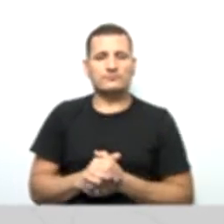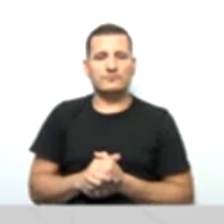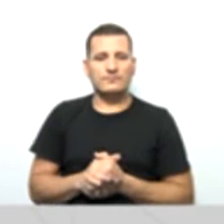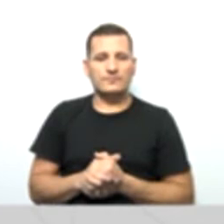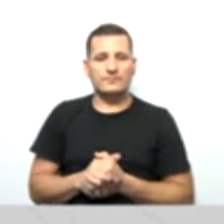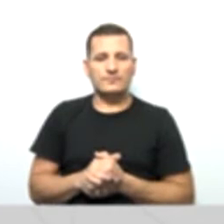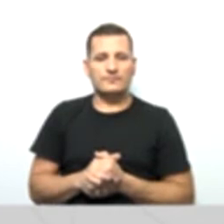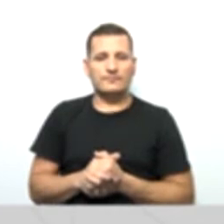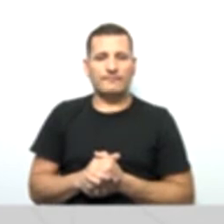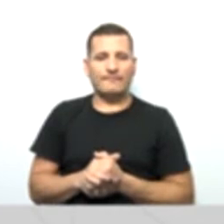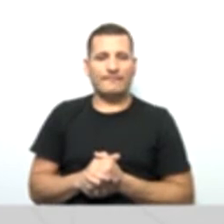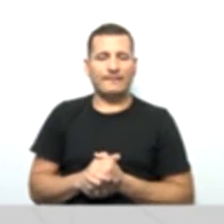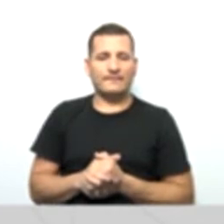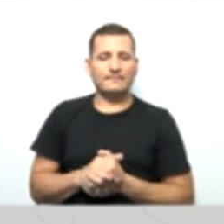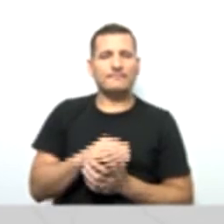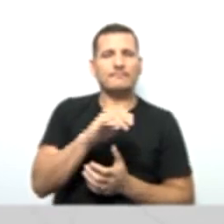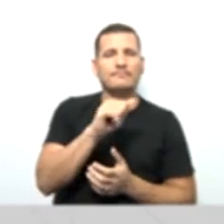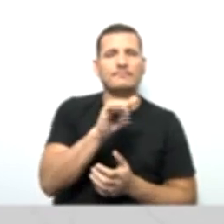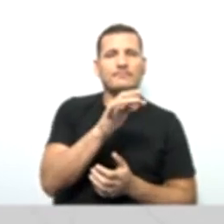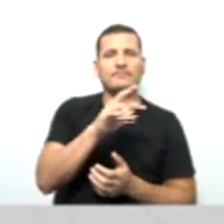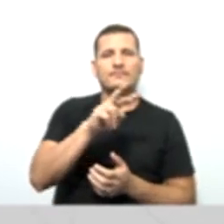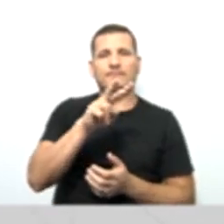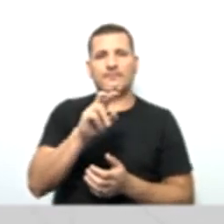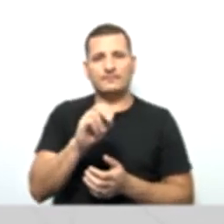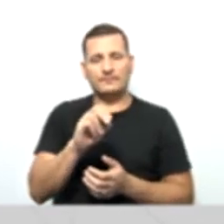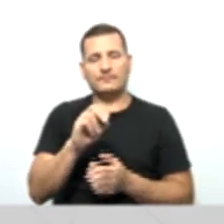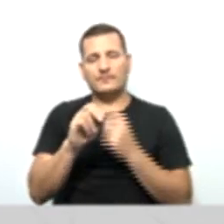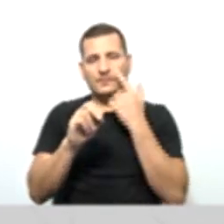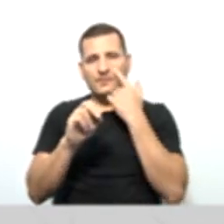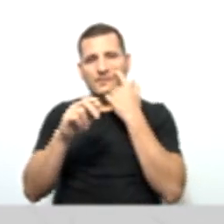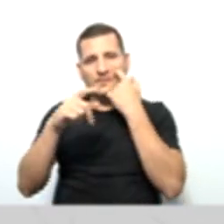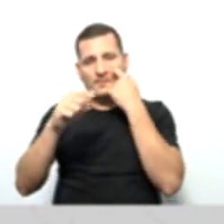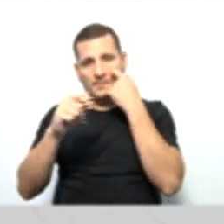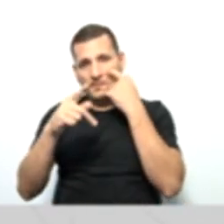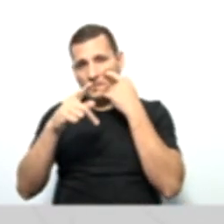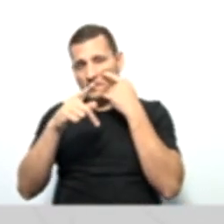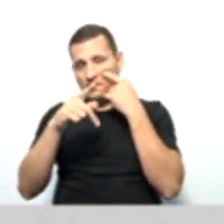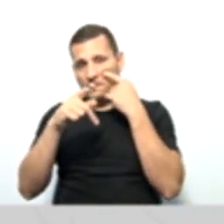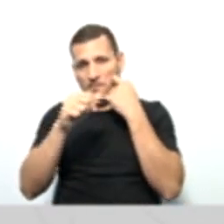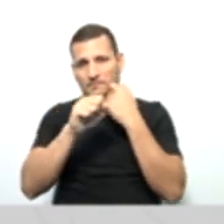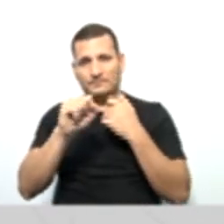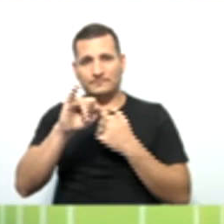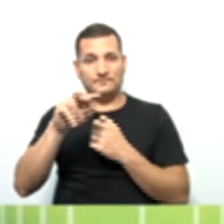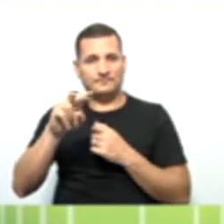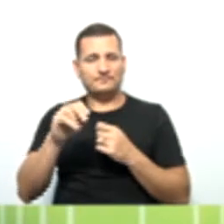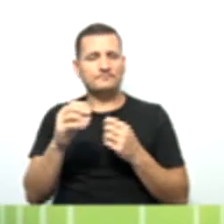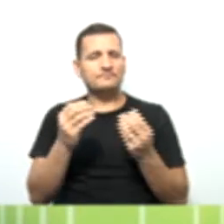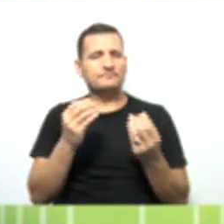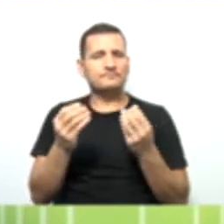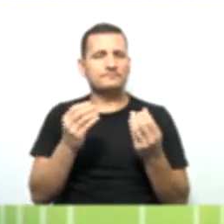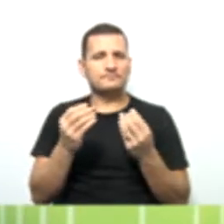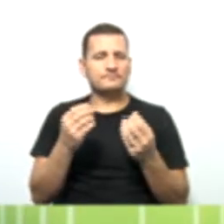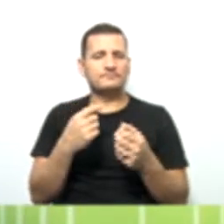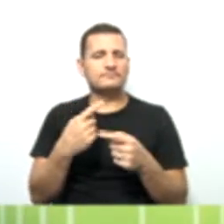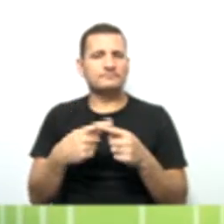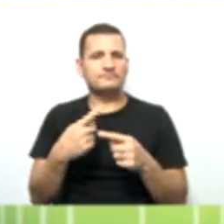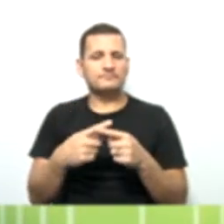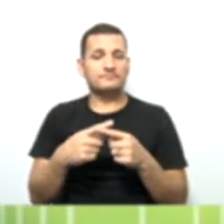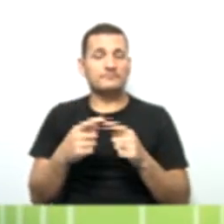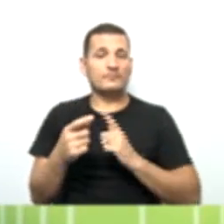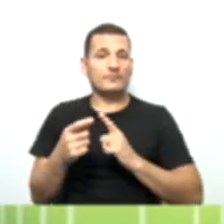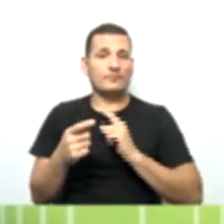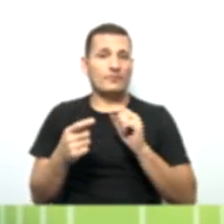os dados da conta do ativo e todos os gastos, os dados da conta do passivo, para que tenhamos um